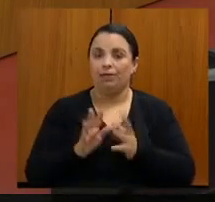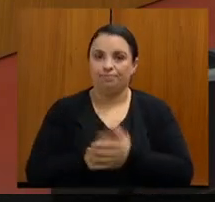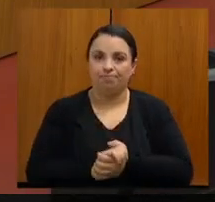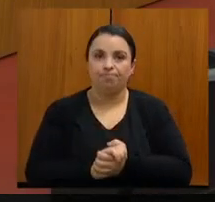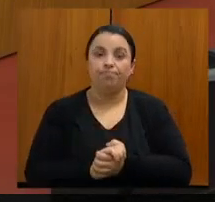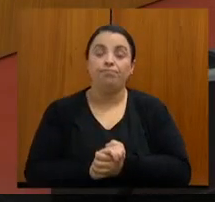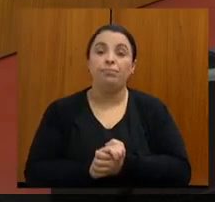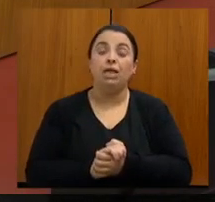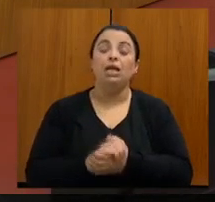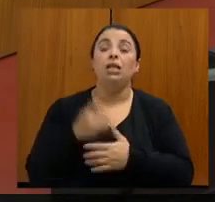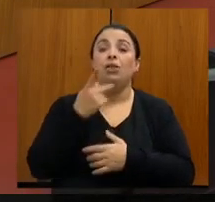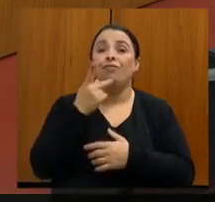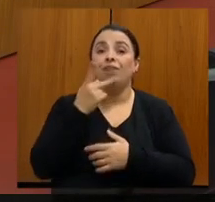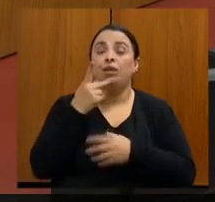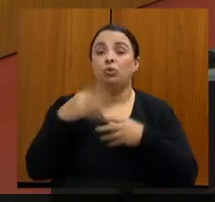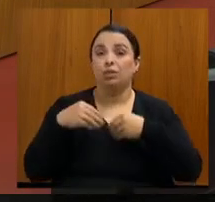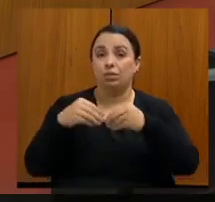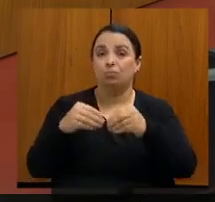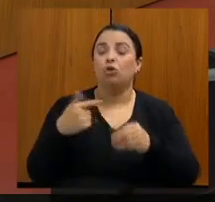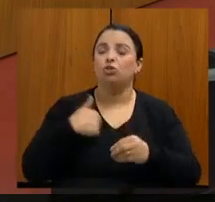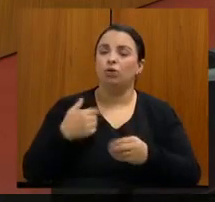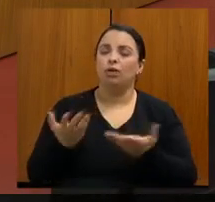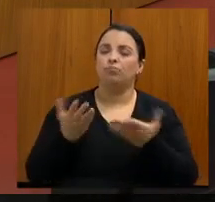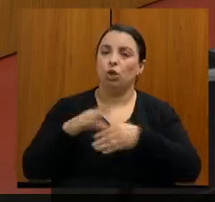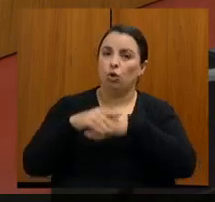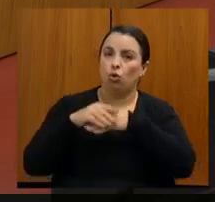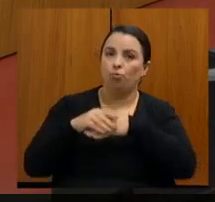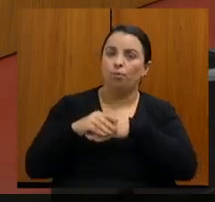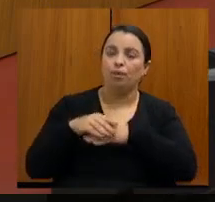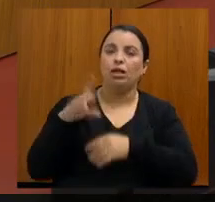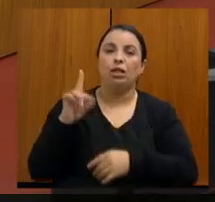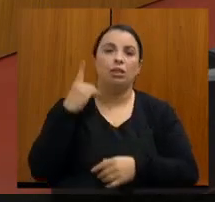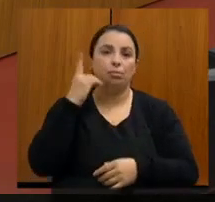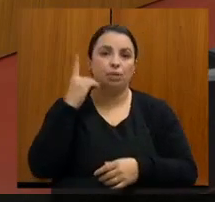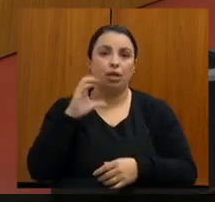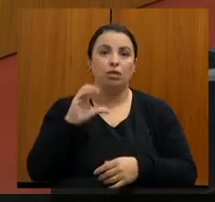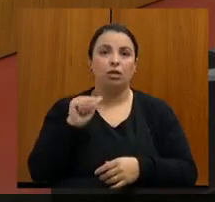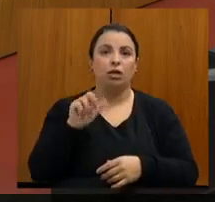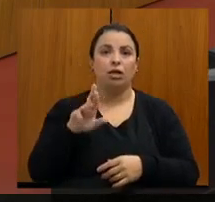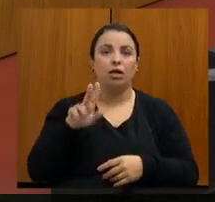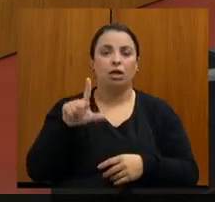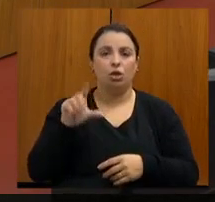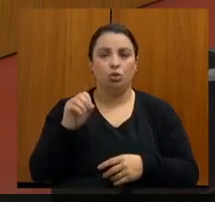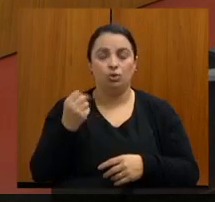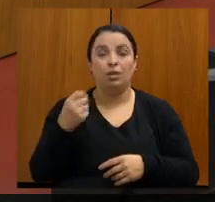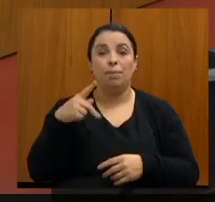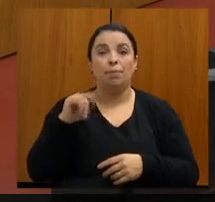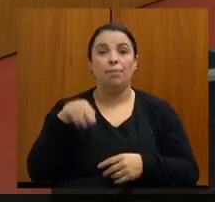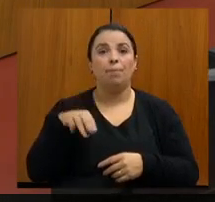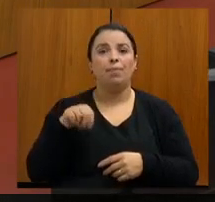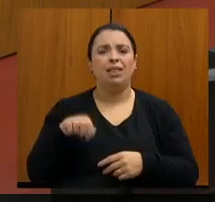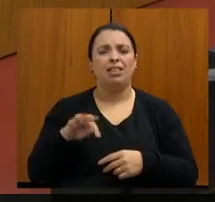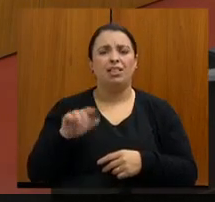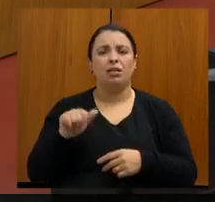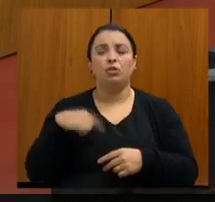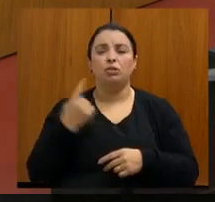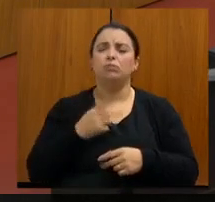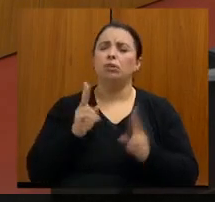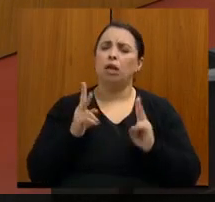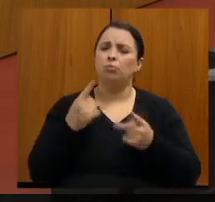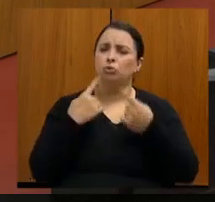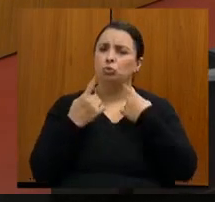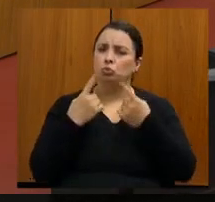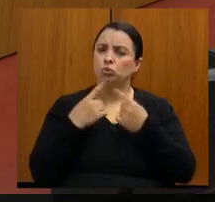Carlos Pimenta, que a gente sempre tem grandes e boas discussões sobre saúde pública, dizer que em dezembro nós